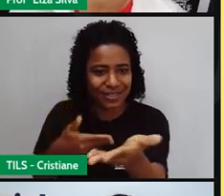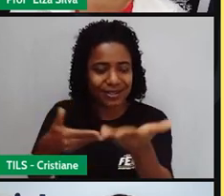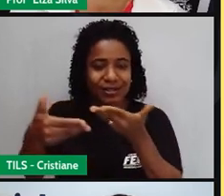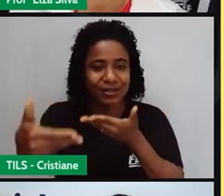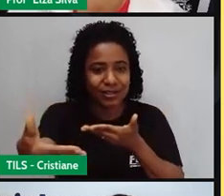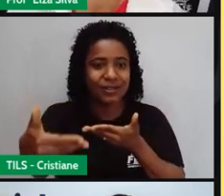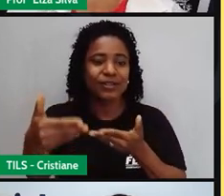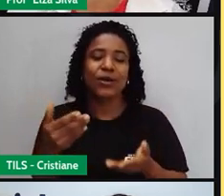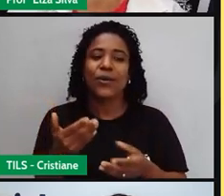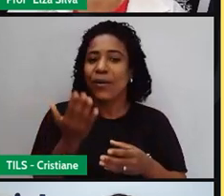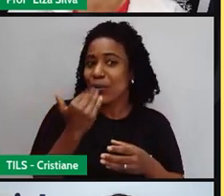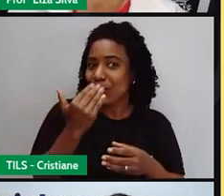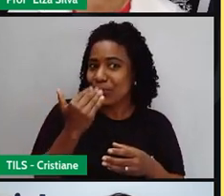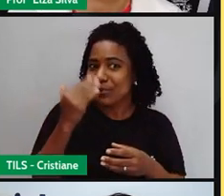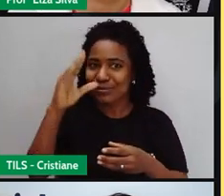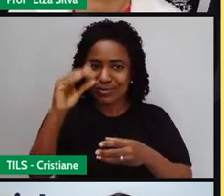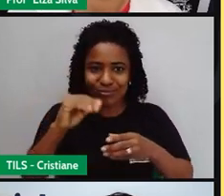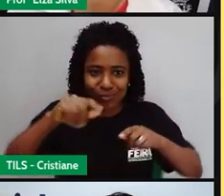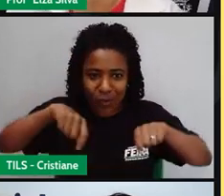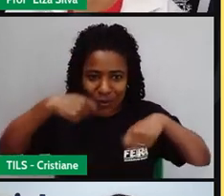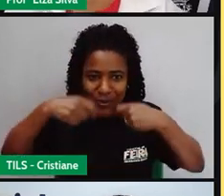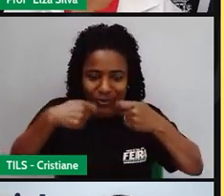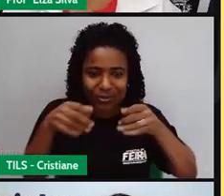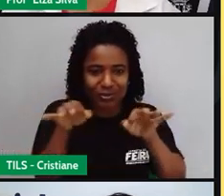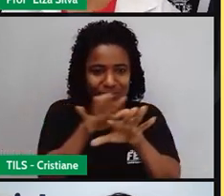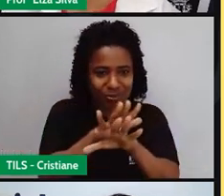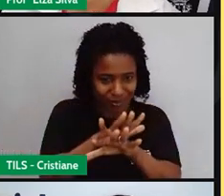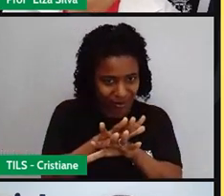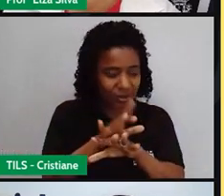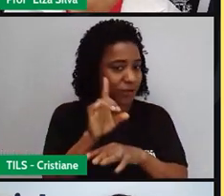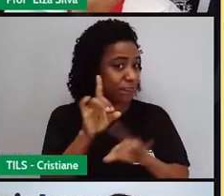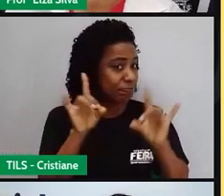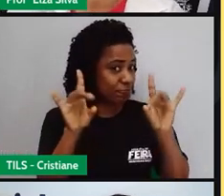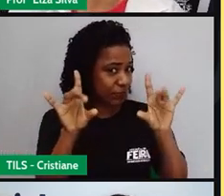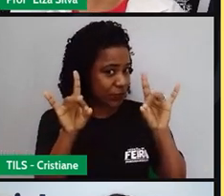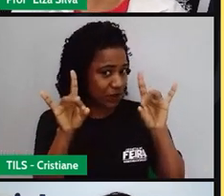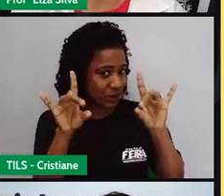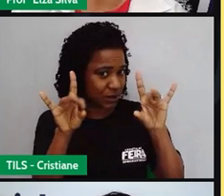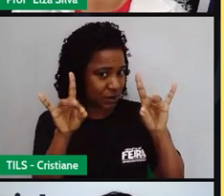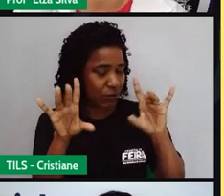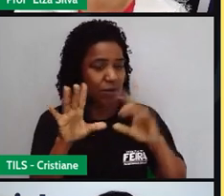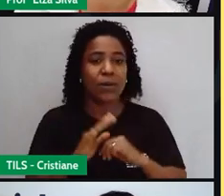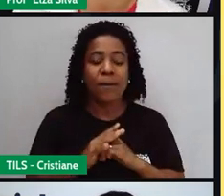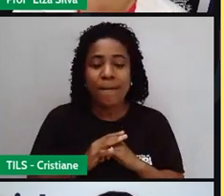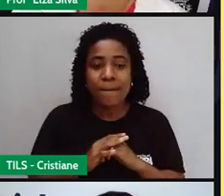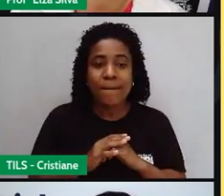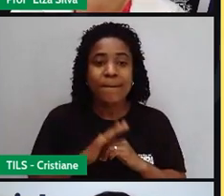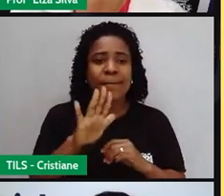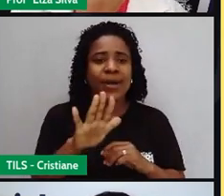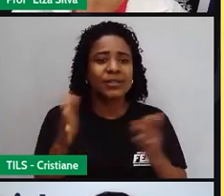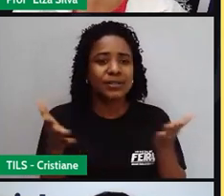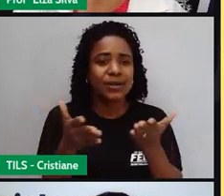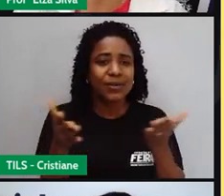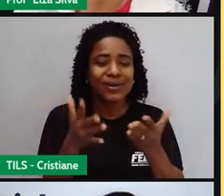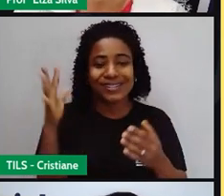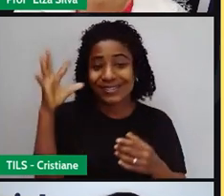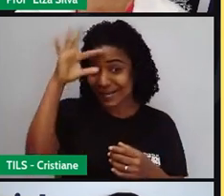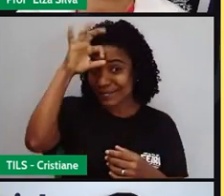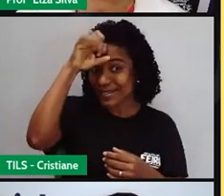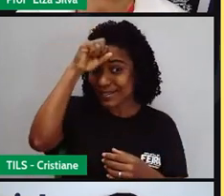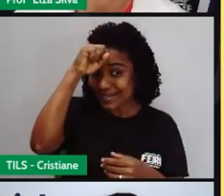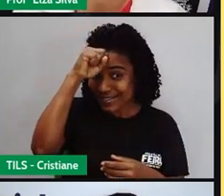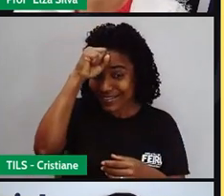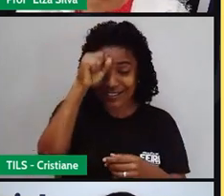passeios, todo um romantismo construído para este dia. Mas vamos, então, agora, aprender um pouco sobre as